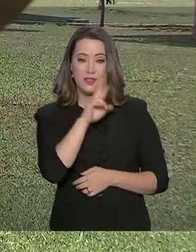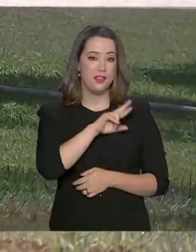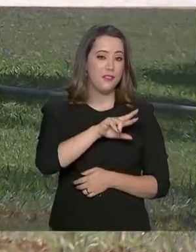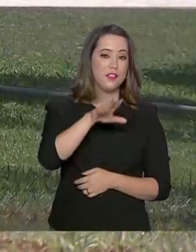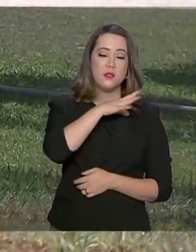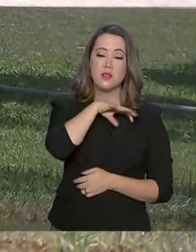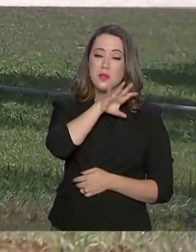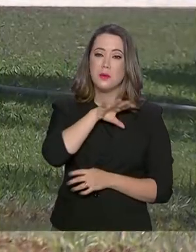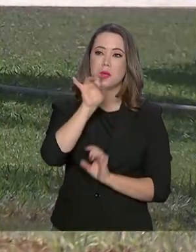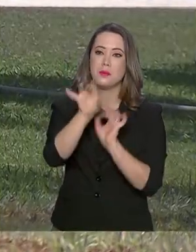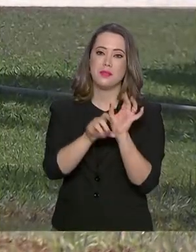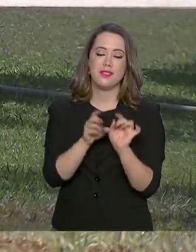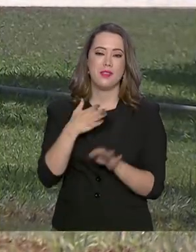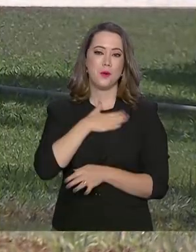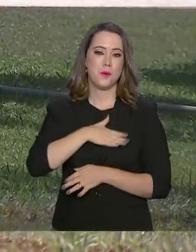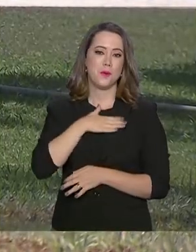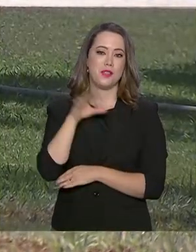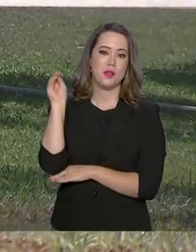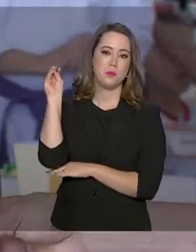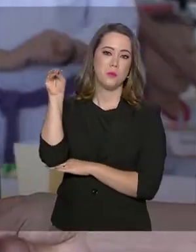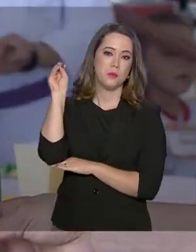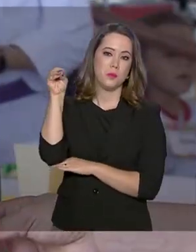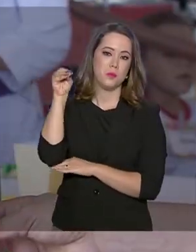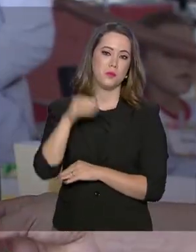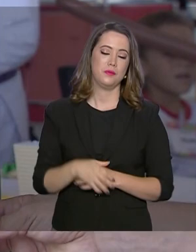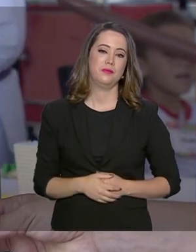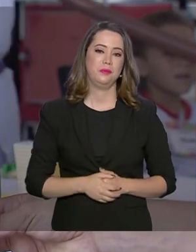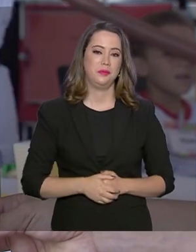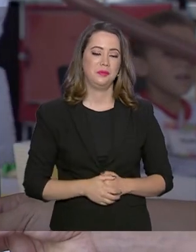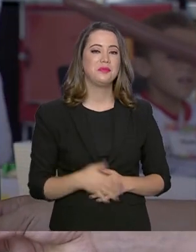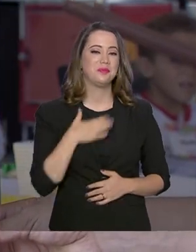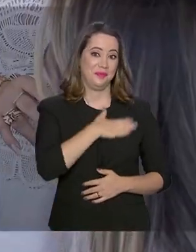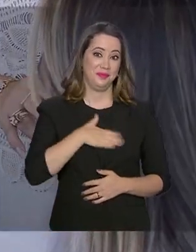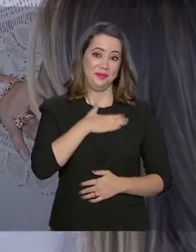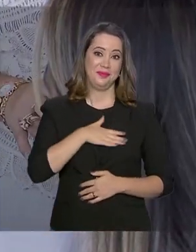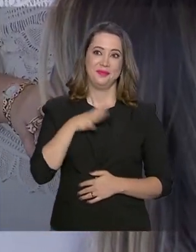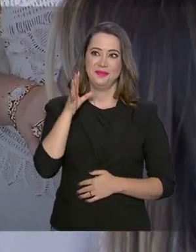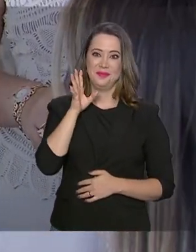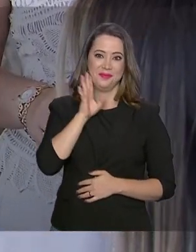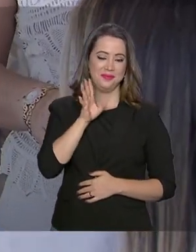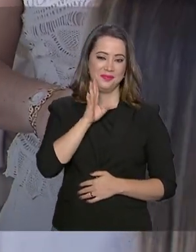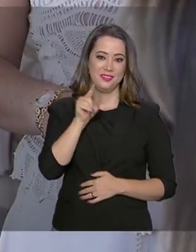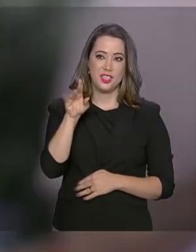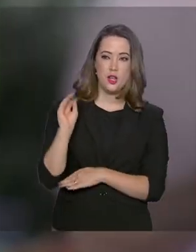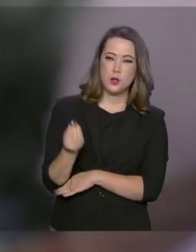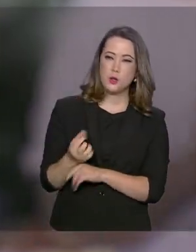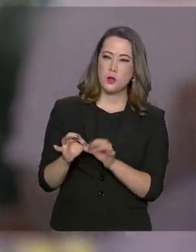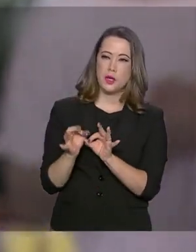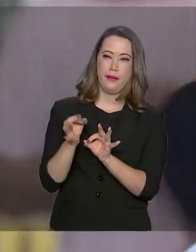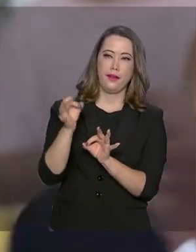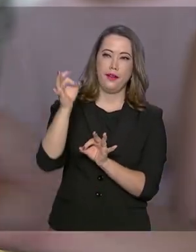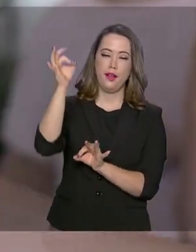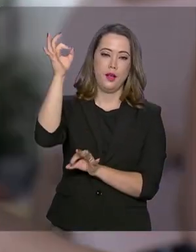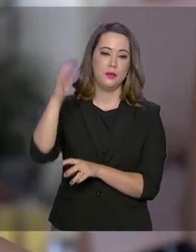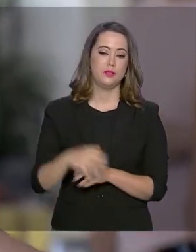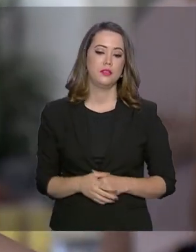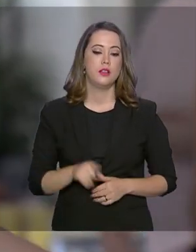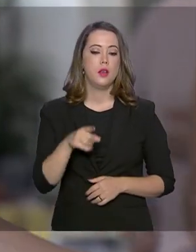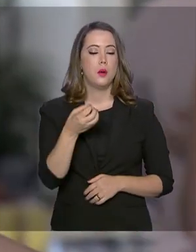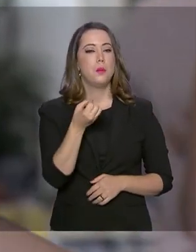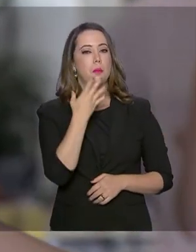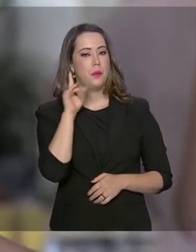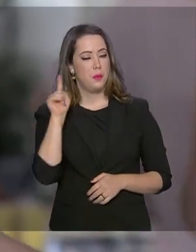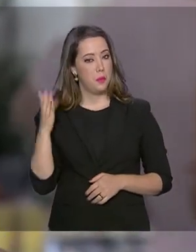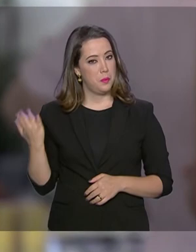bichos, em especial as emas. Gostei, ela é muito fofa. Ela é muito grande. Agora, a visita foi boa